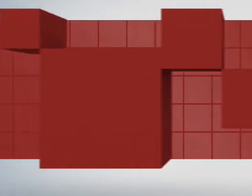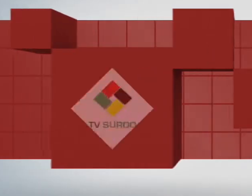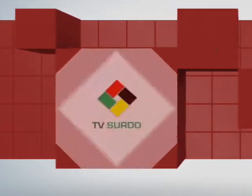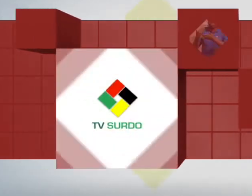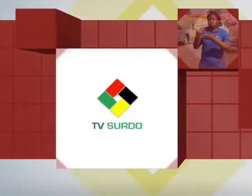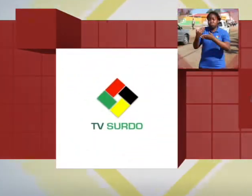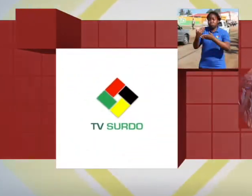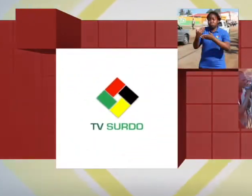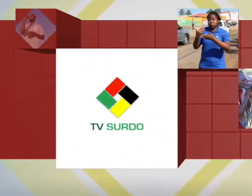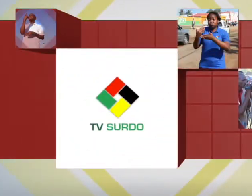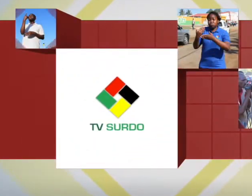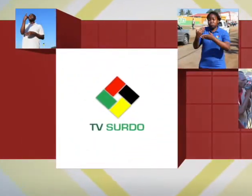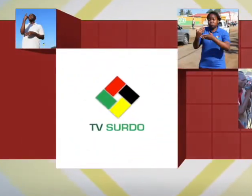Amém. Legenda Zanotto